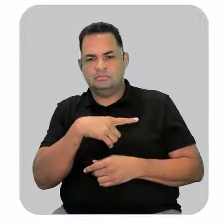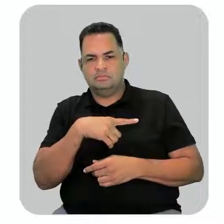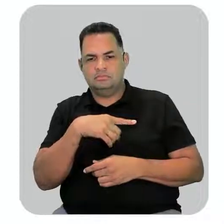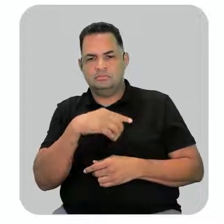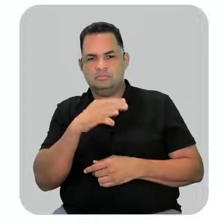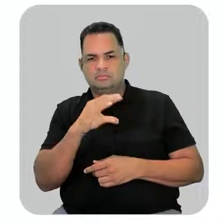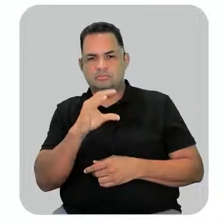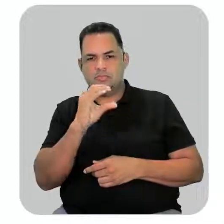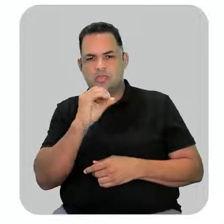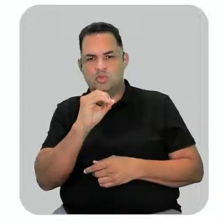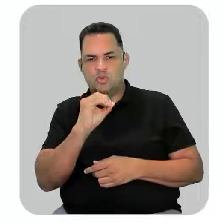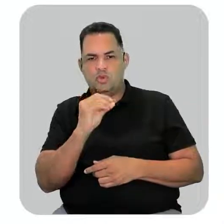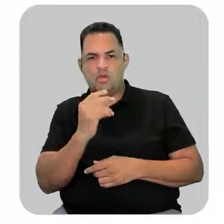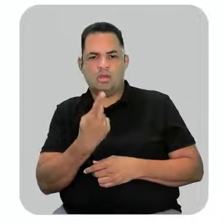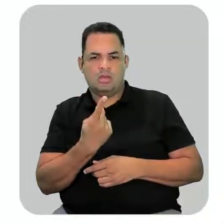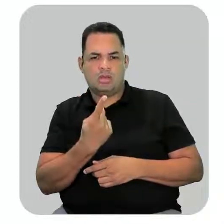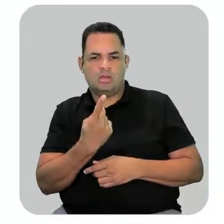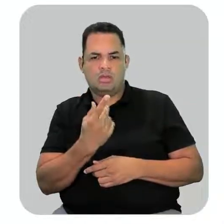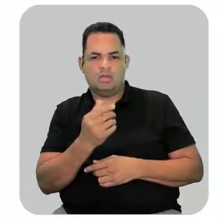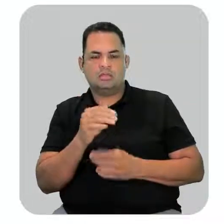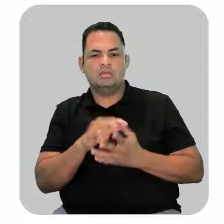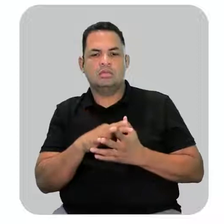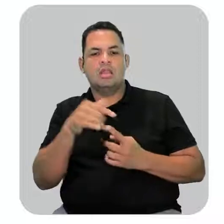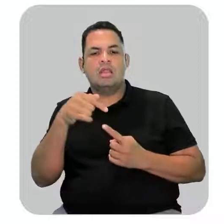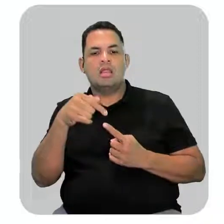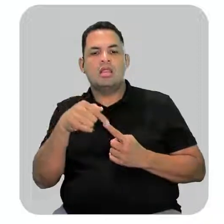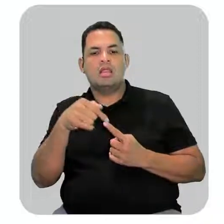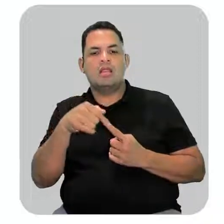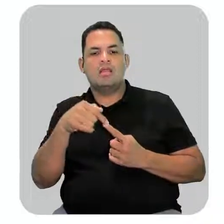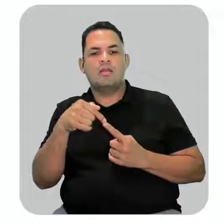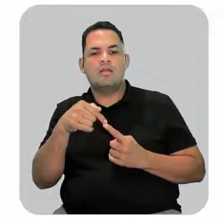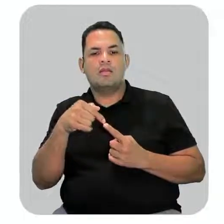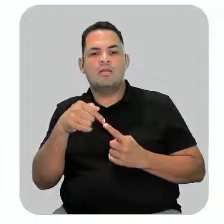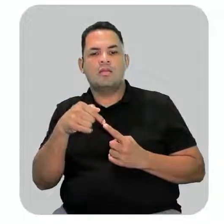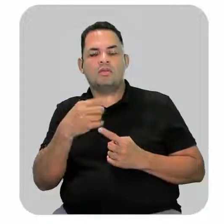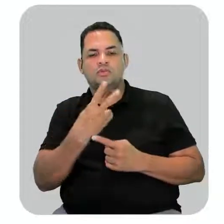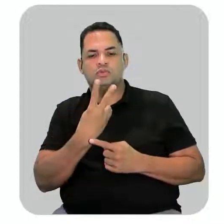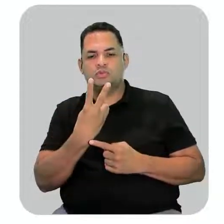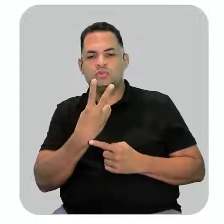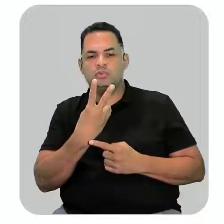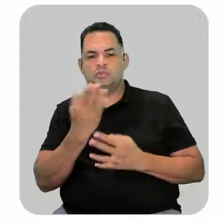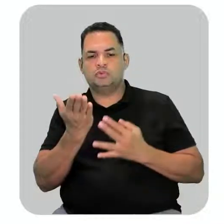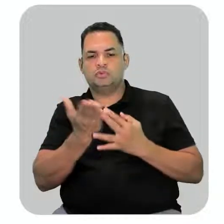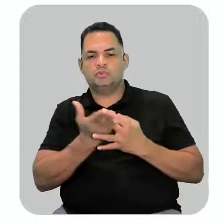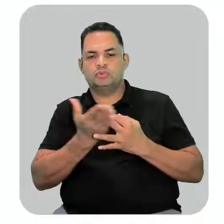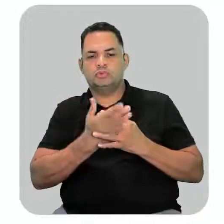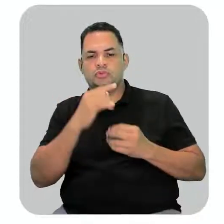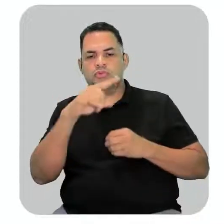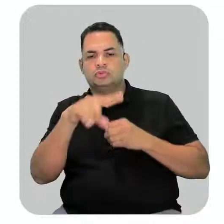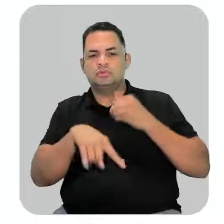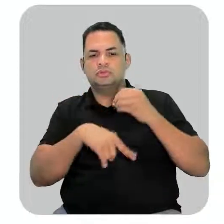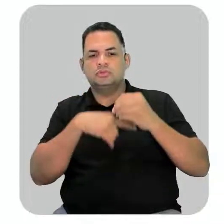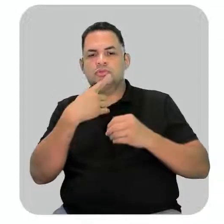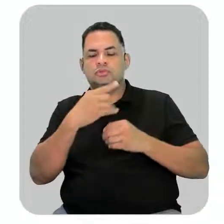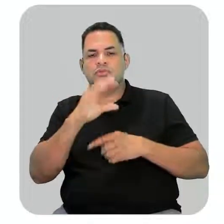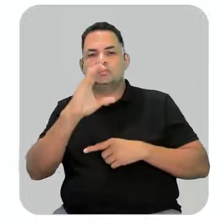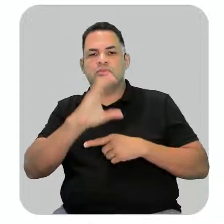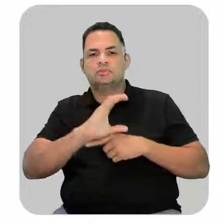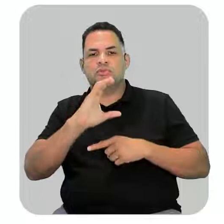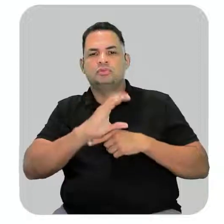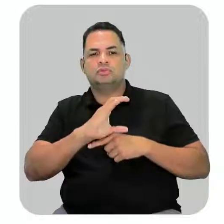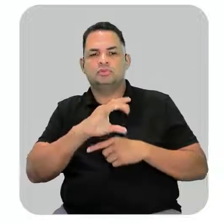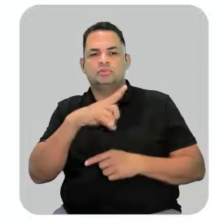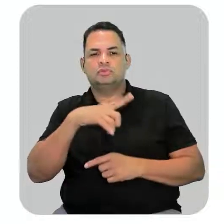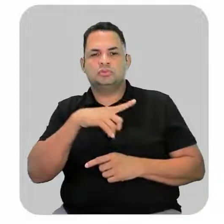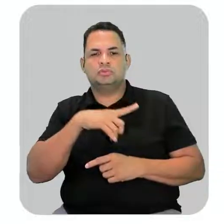carbonila ligada ao carbono entre outros dois átomos de carbono. O que mais que nós temos?